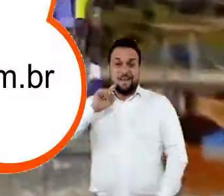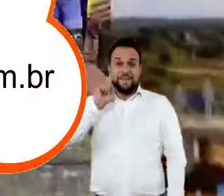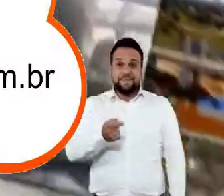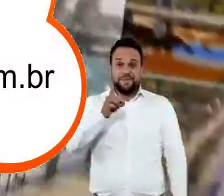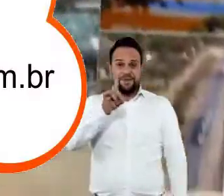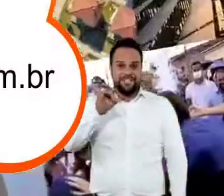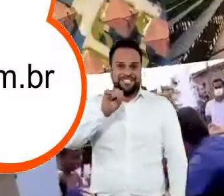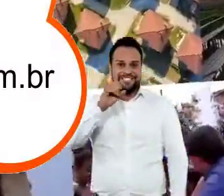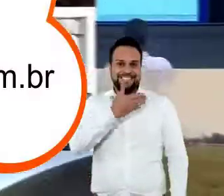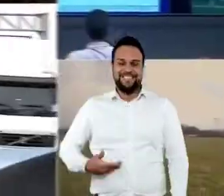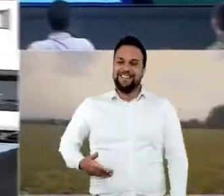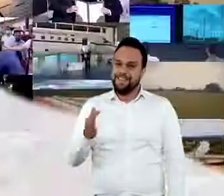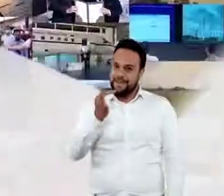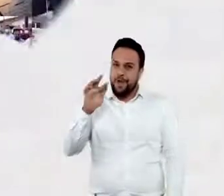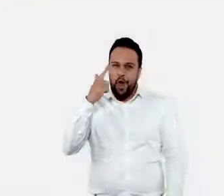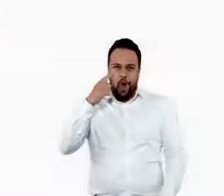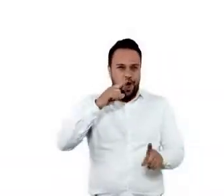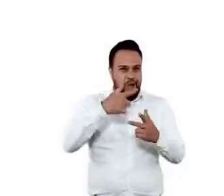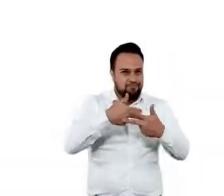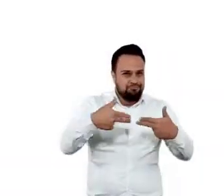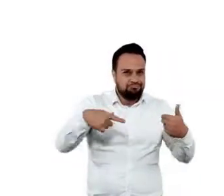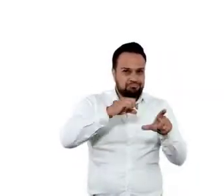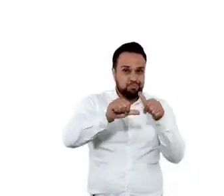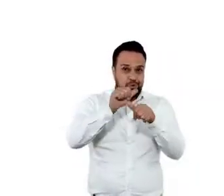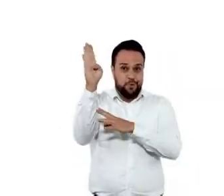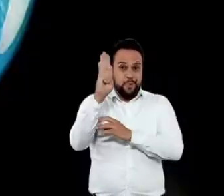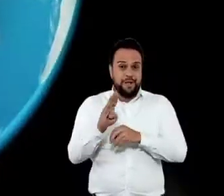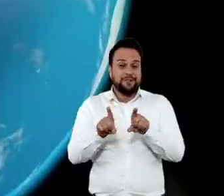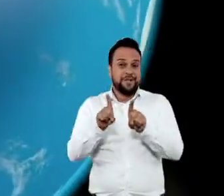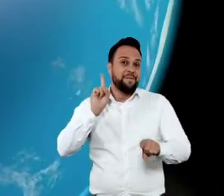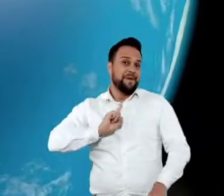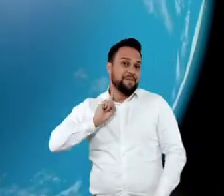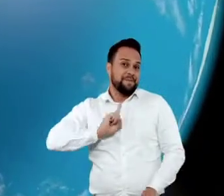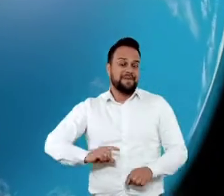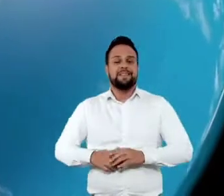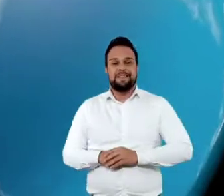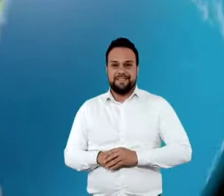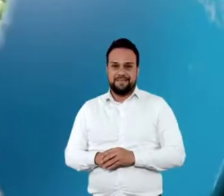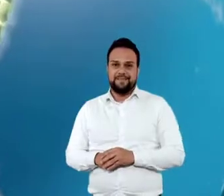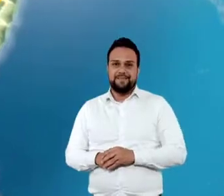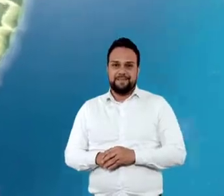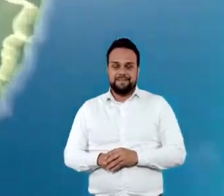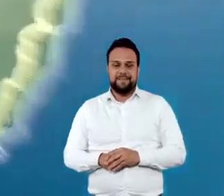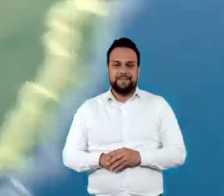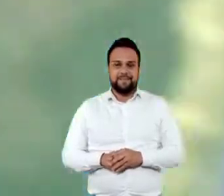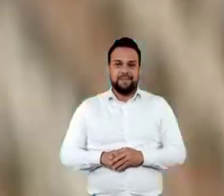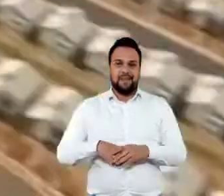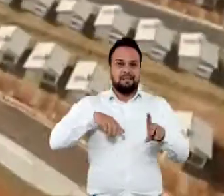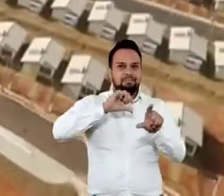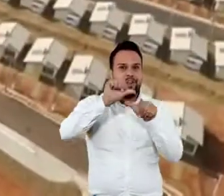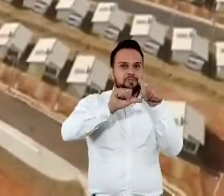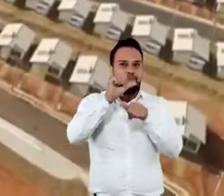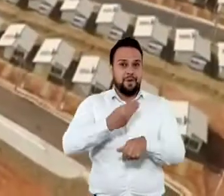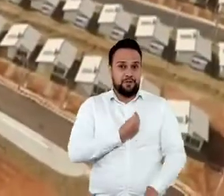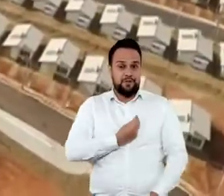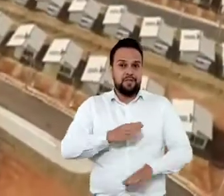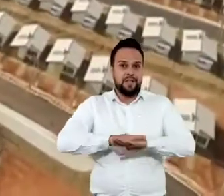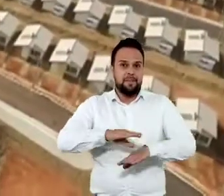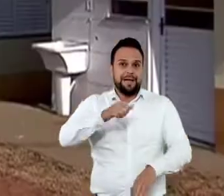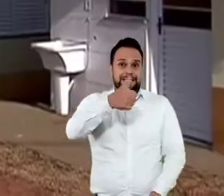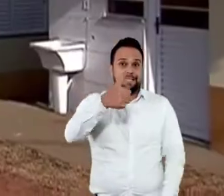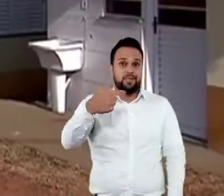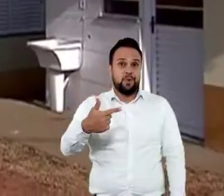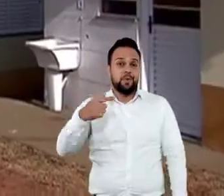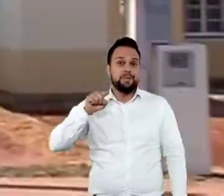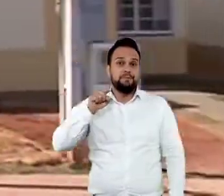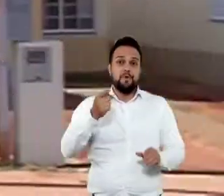Mil dias de governo federal e olha quanta coisa mudou no Brasil e aqui em Minas Gerais. Transformação na vida de mais